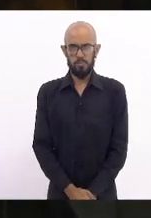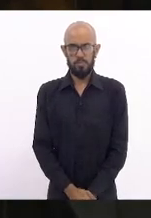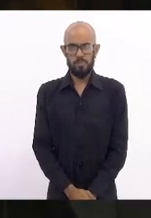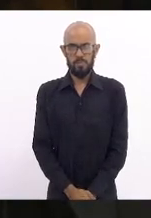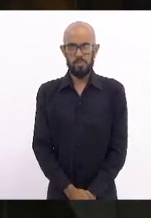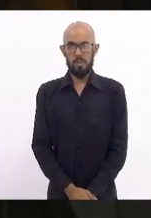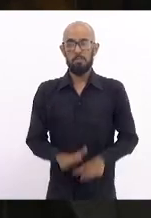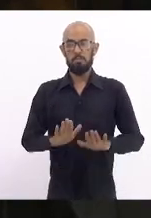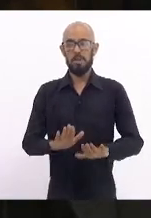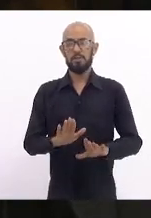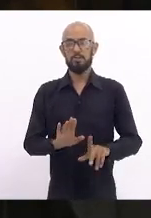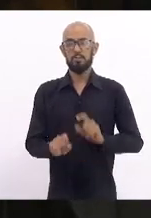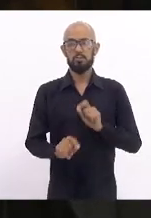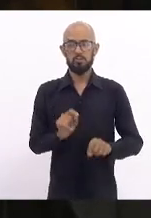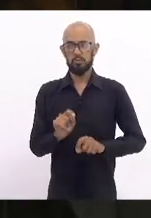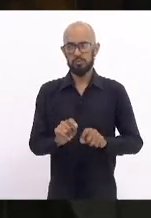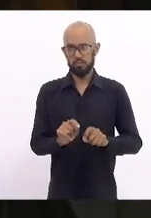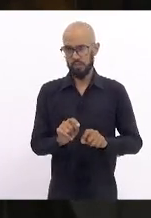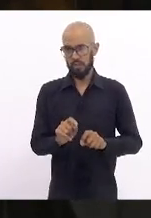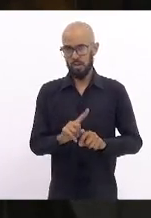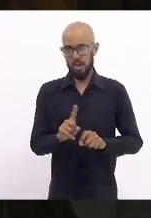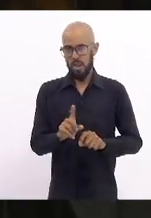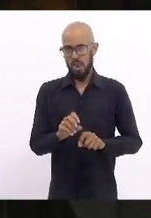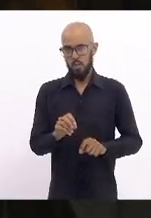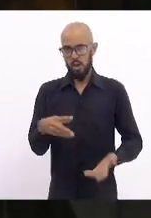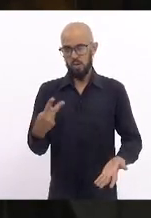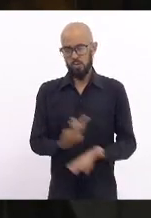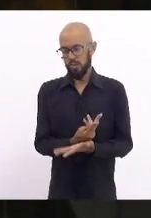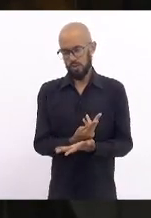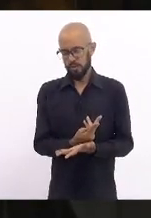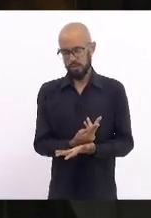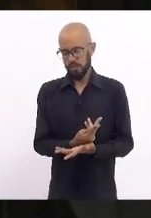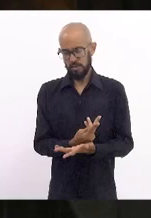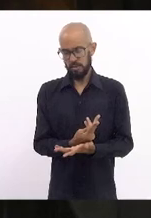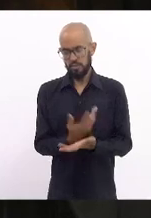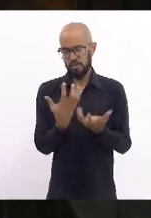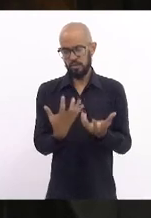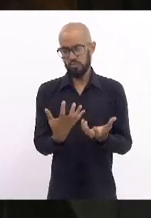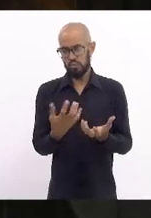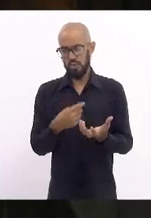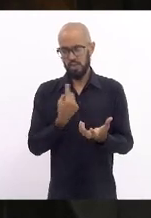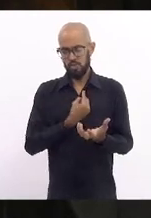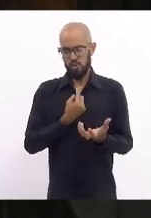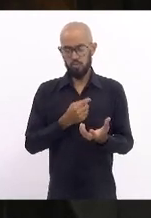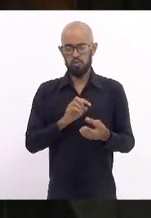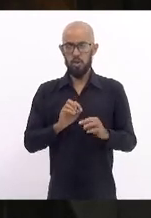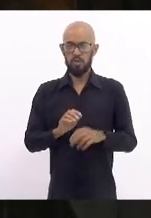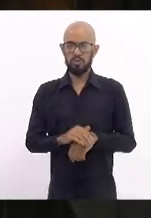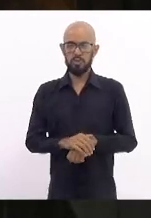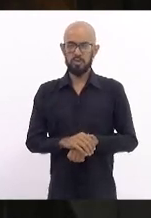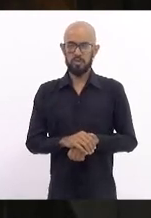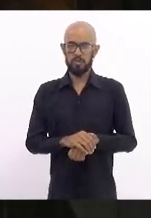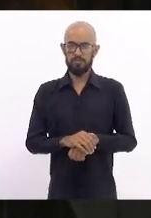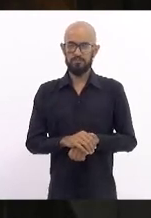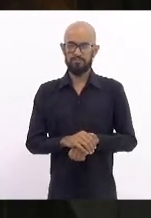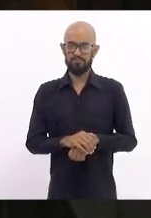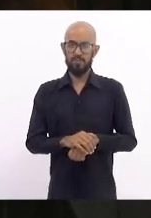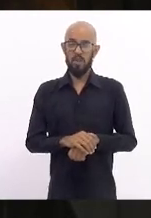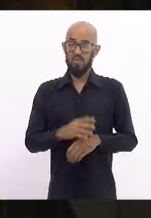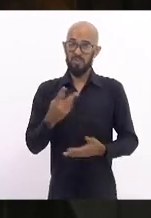mas que isso não aconteça, queremos todos nós. A tragédia da guerra,